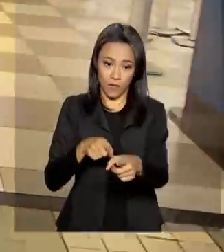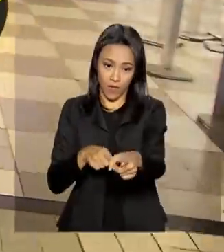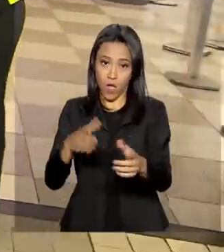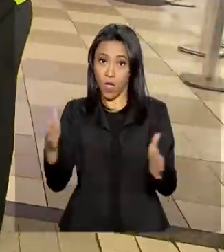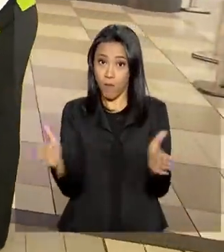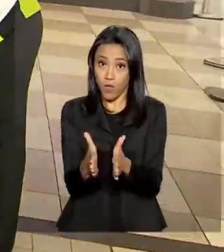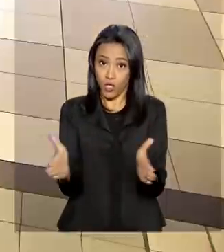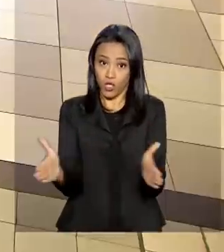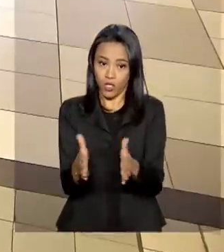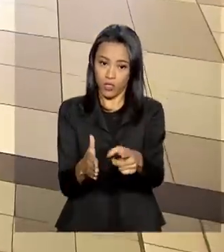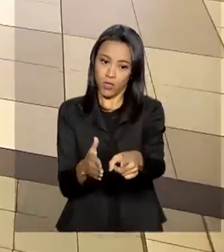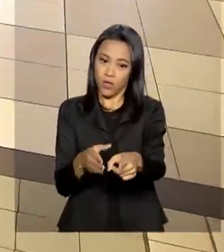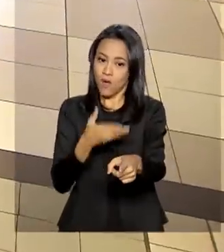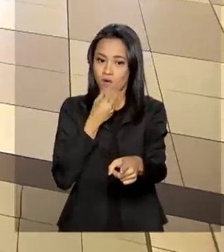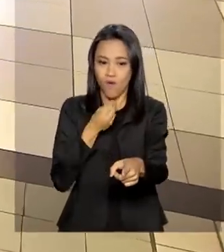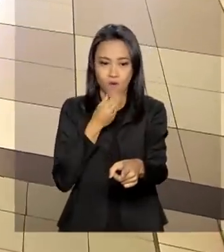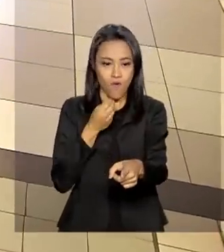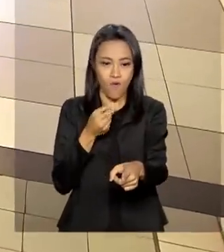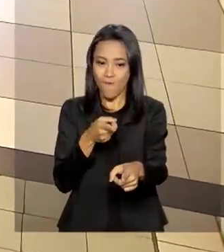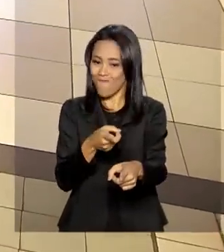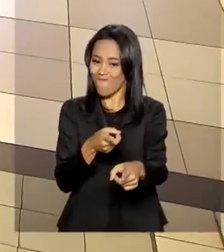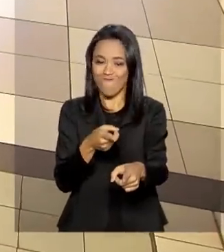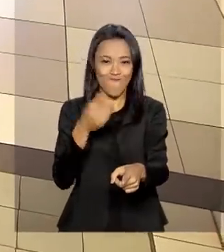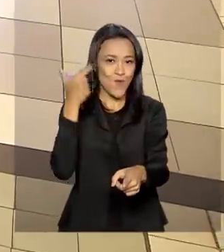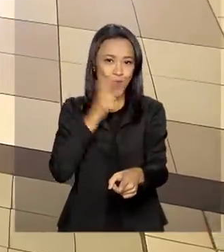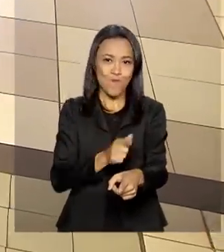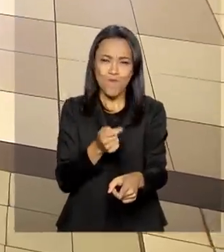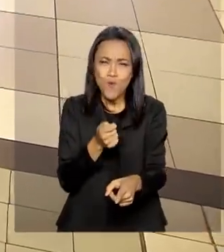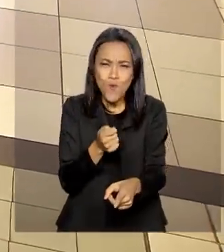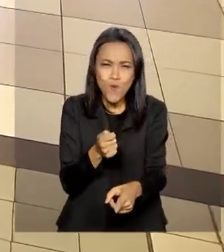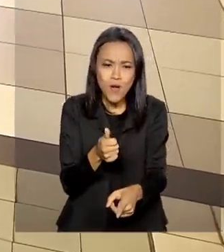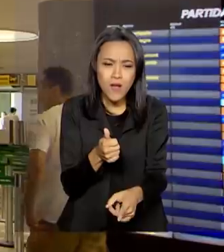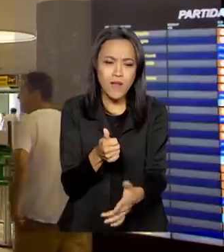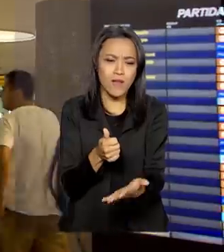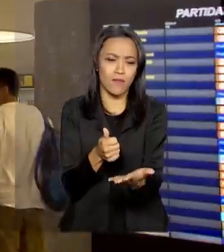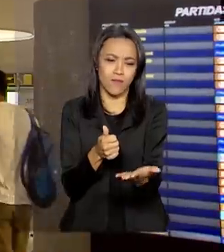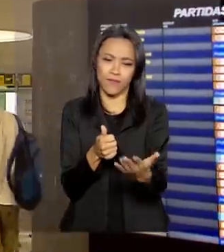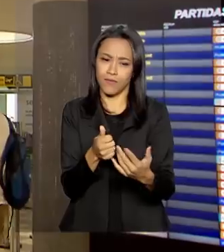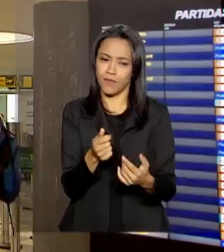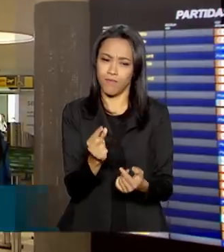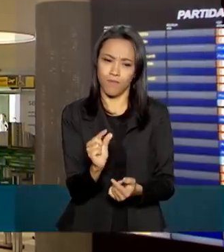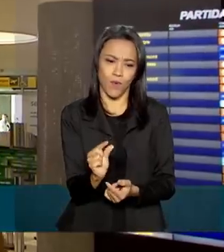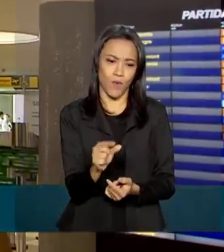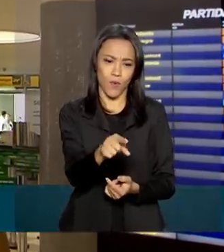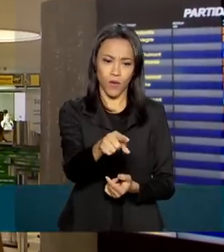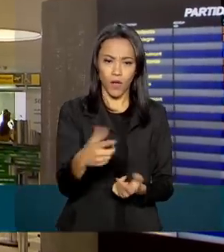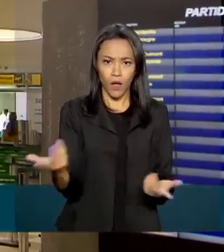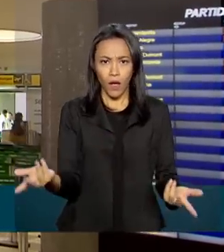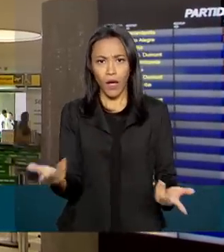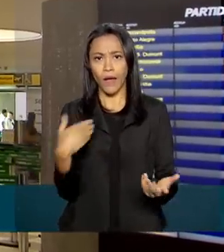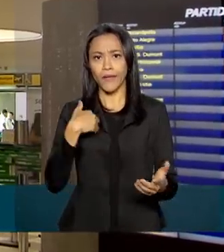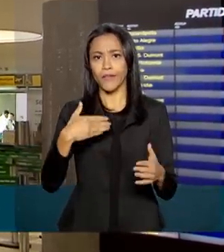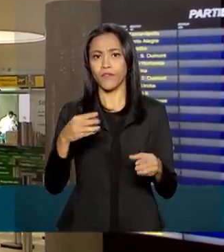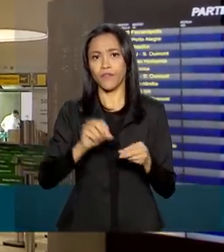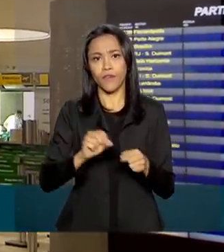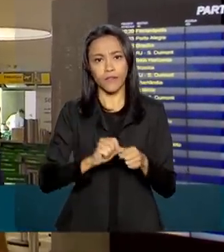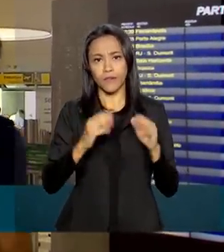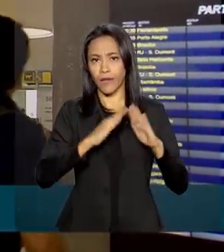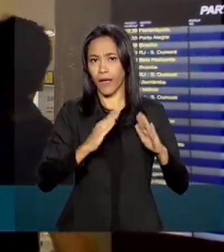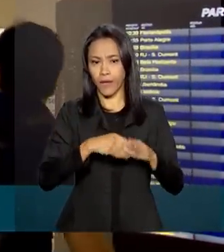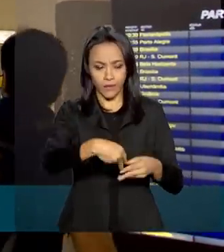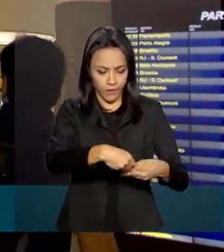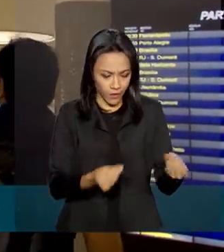bagagem do Marcelo não entrou no gabarito por poucos centímetros. A gente é barrado, depois que eu faço check-in em casa, adianto tudo,